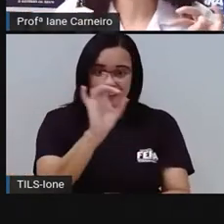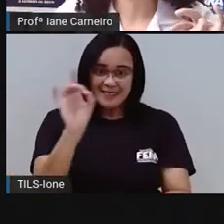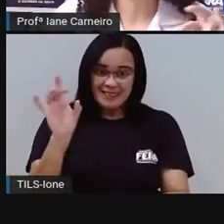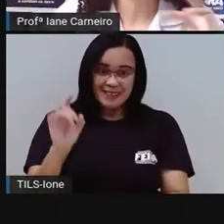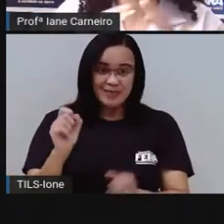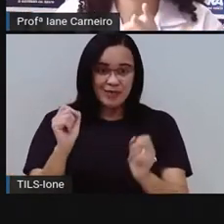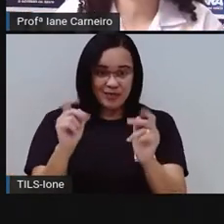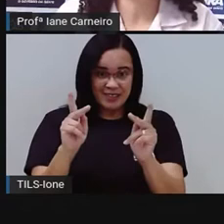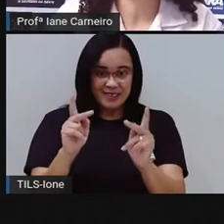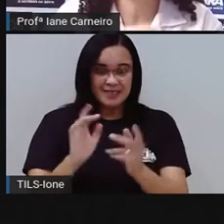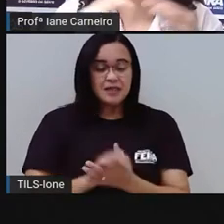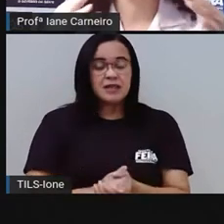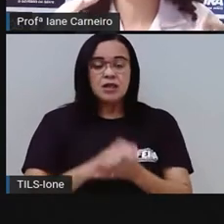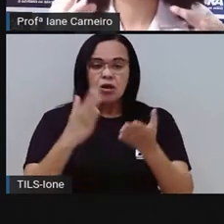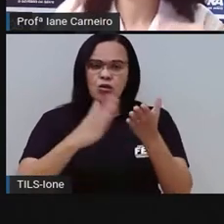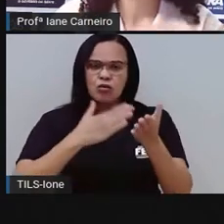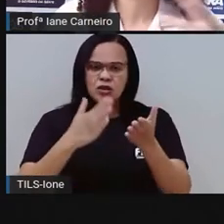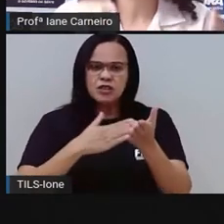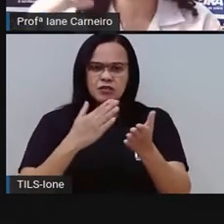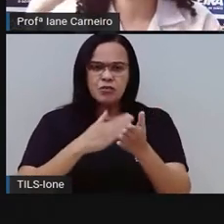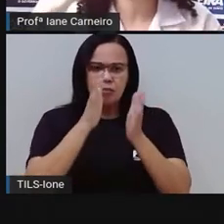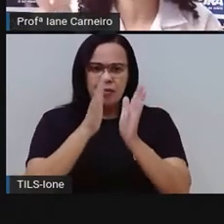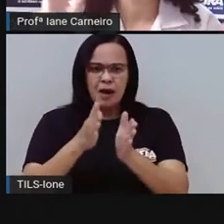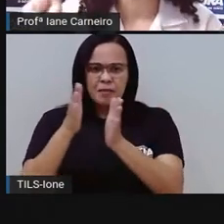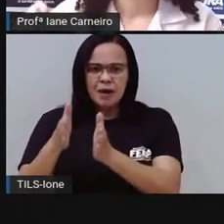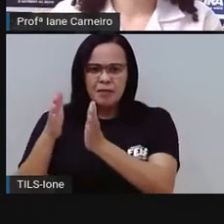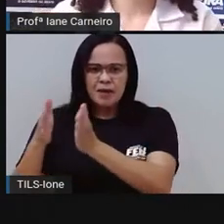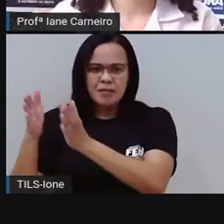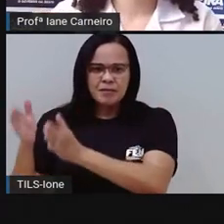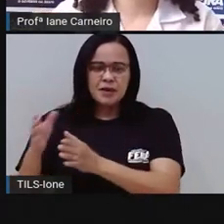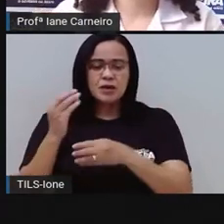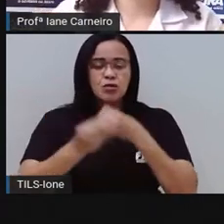O livro, ele se divide em blocos, Então tem adivinhas